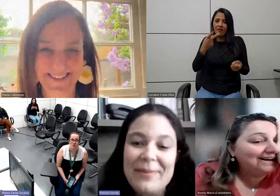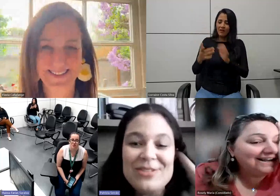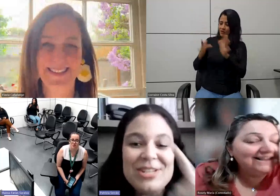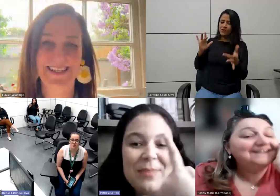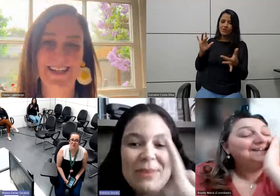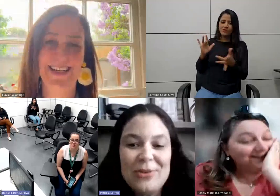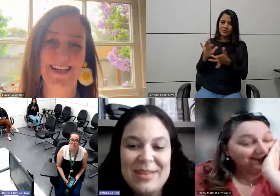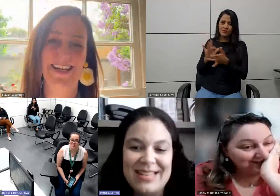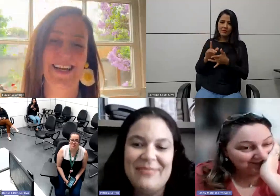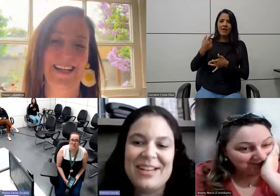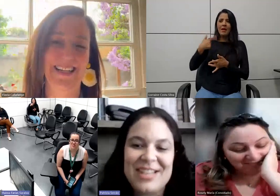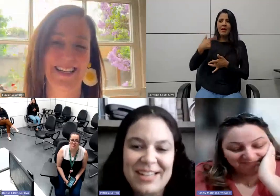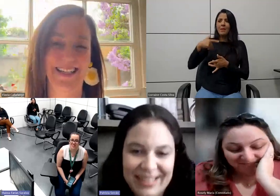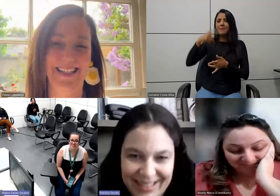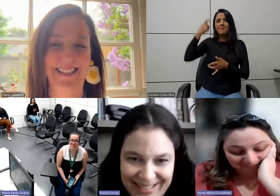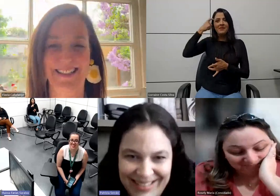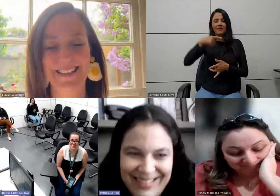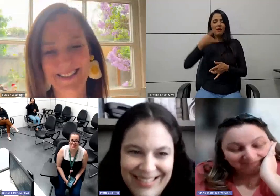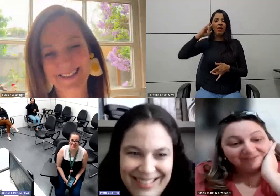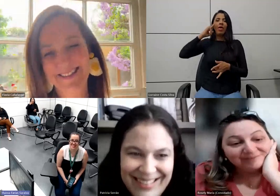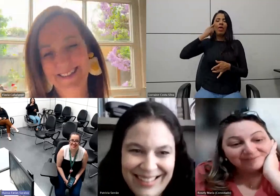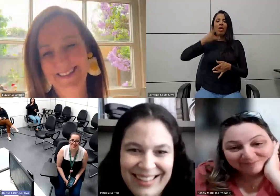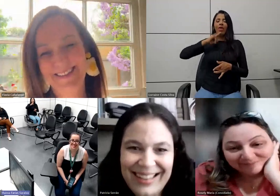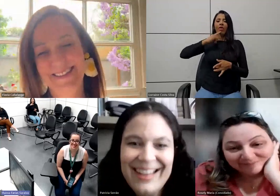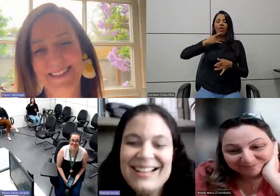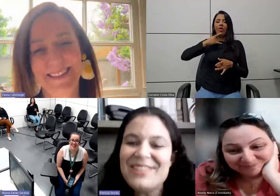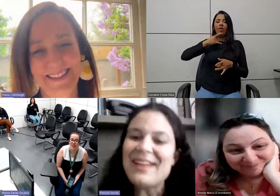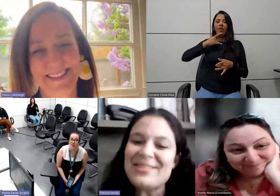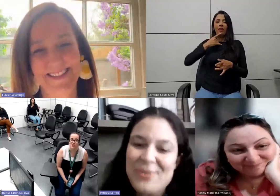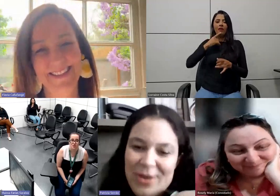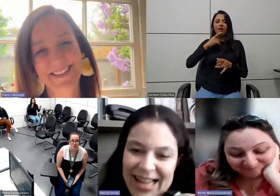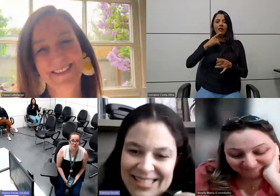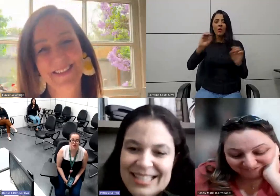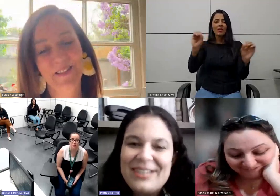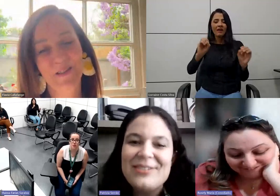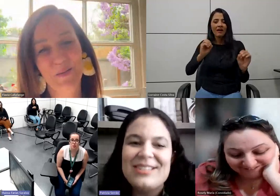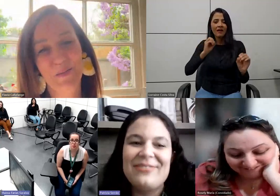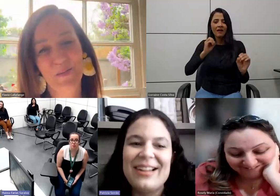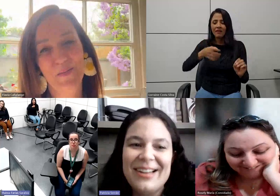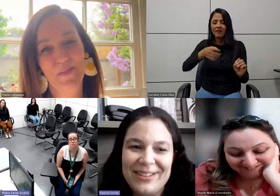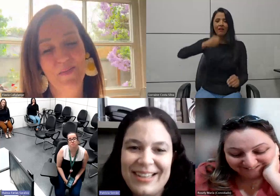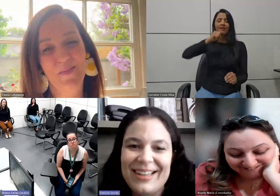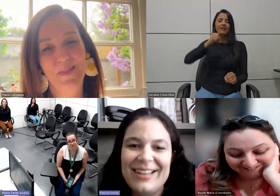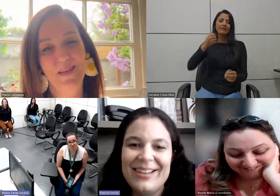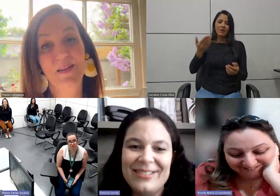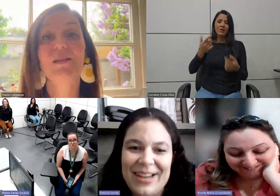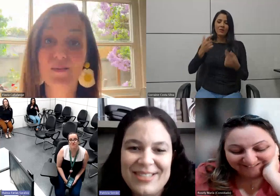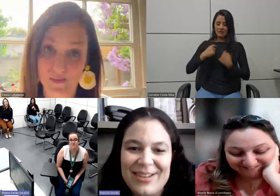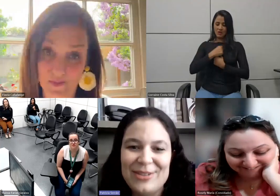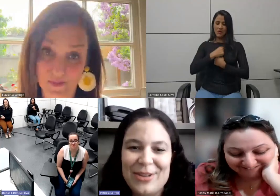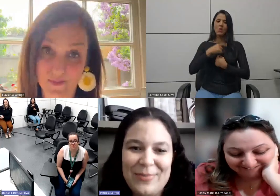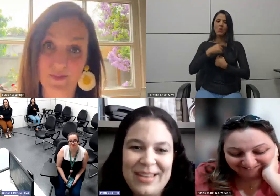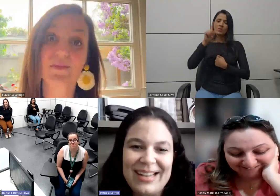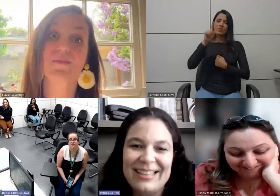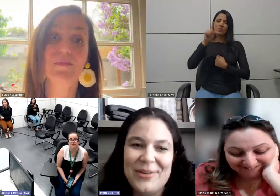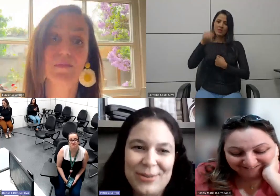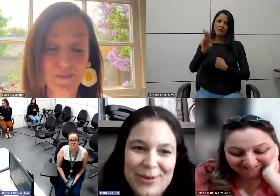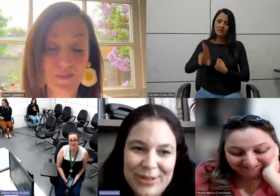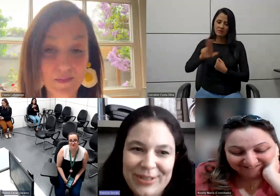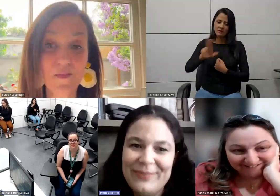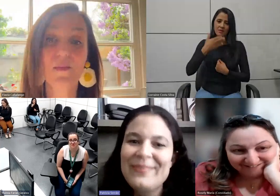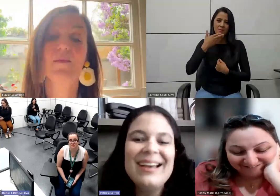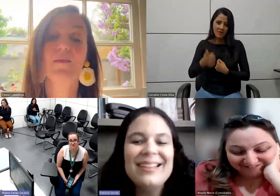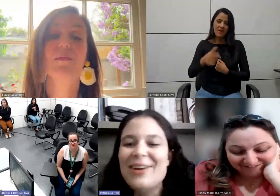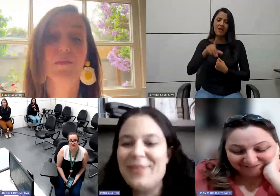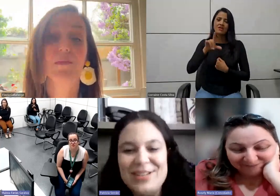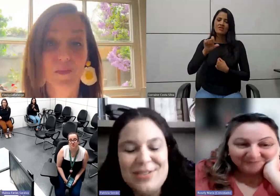acharam que eu estava beba, não tinha bebido uma cenoura, e vejo ainda, se eu tivesse um colarzinho, de falando que eu tenho desautonomia,